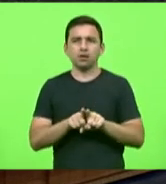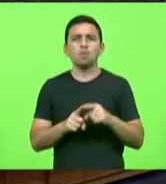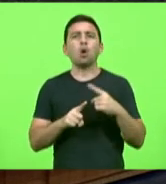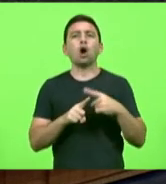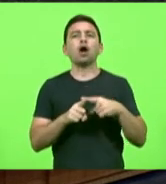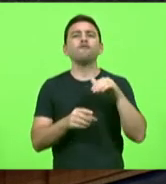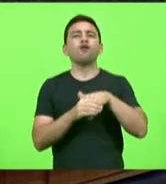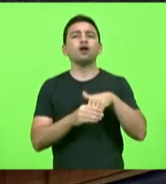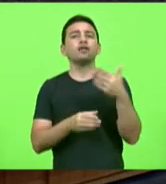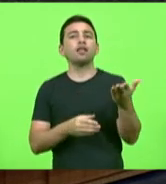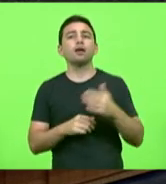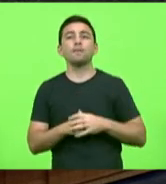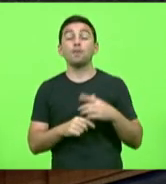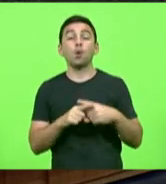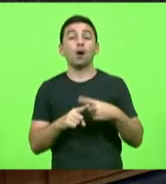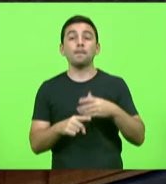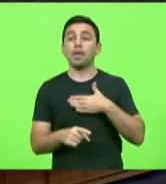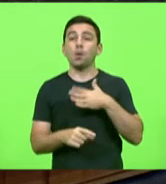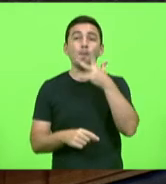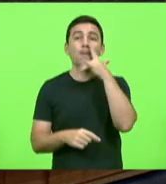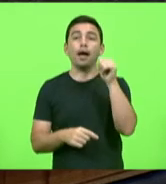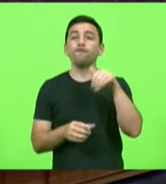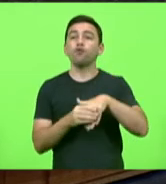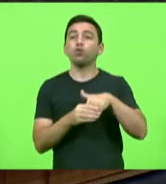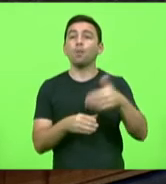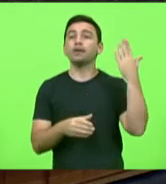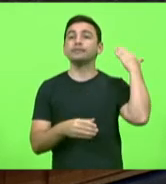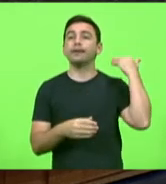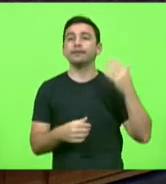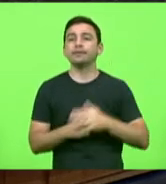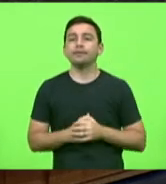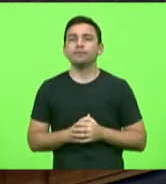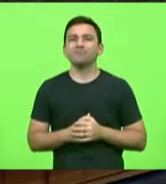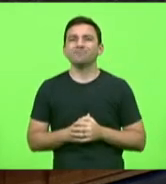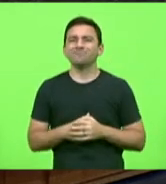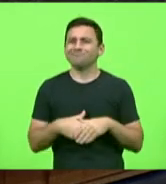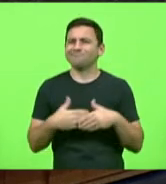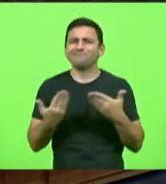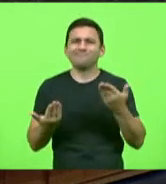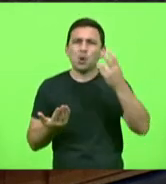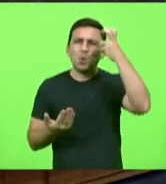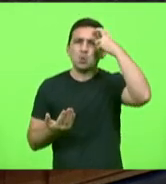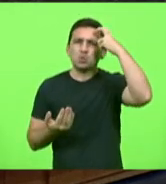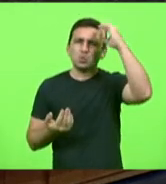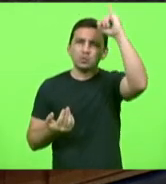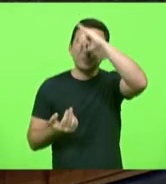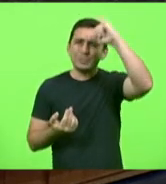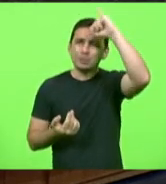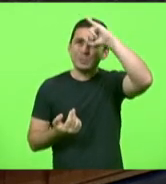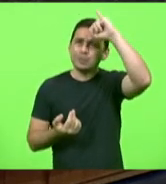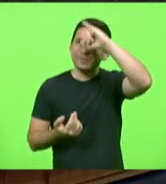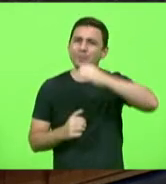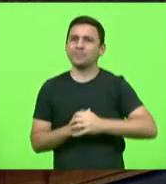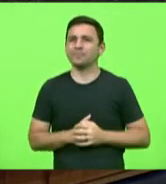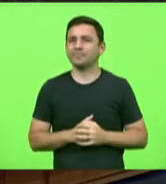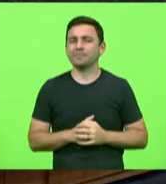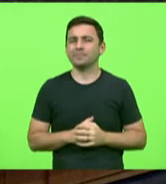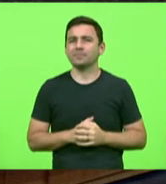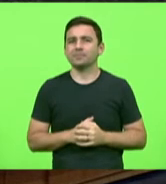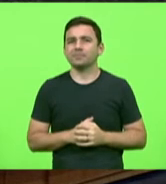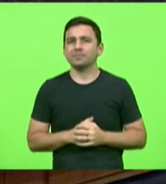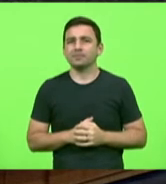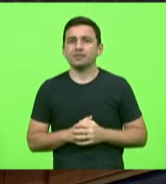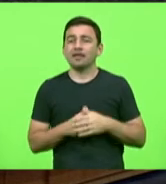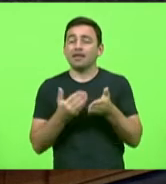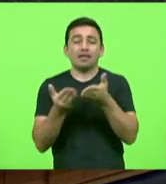votando no fulano não porque meu pai votou nele então são umas culturas idiotas assim que a gente escuta é e